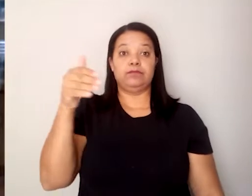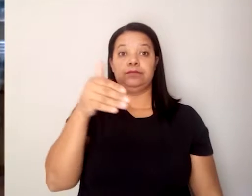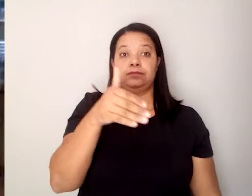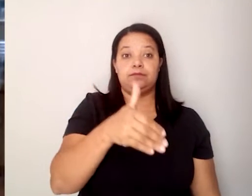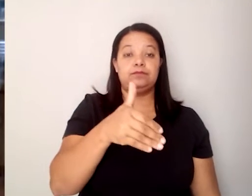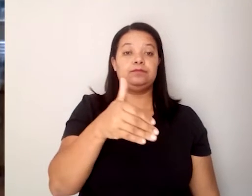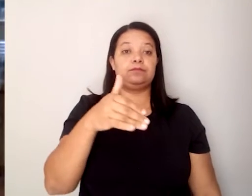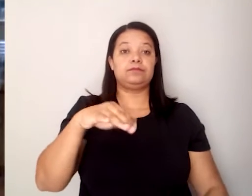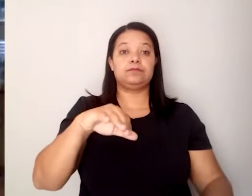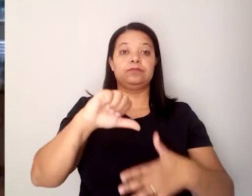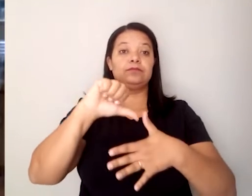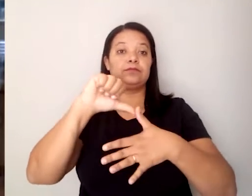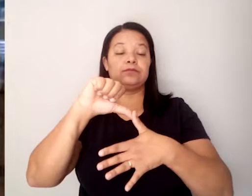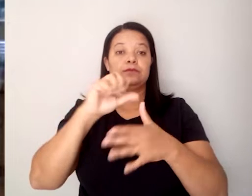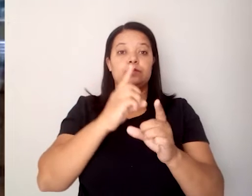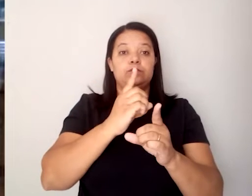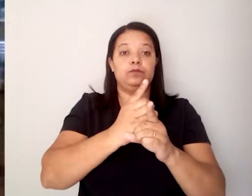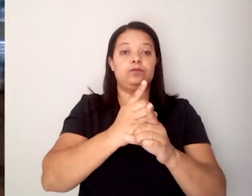no século XVI,